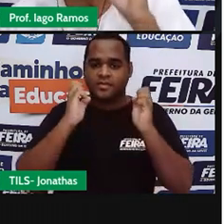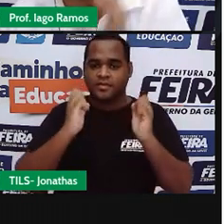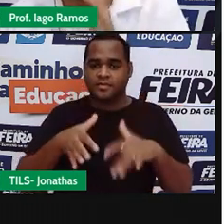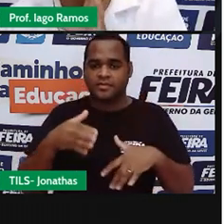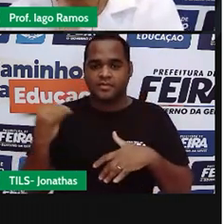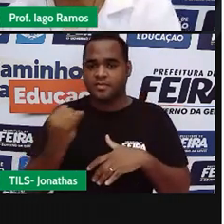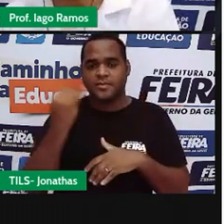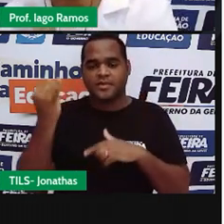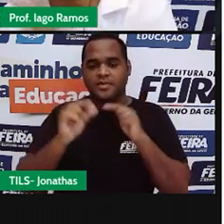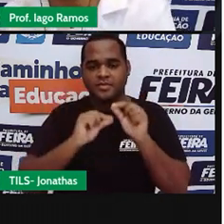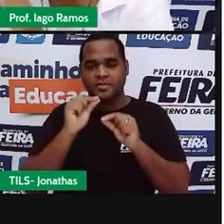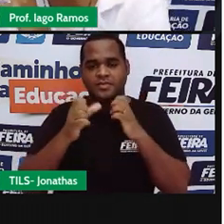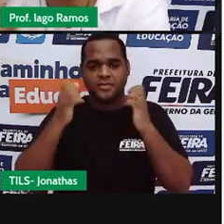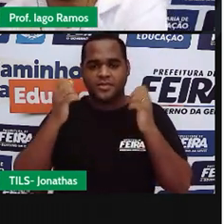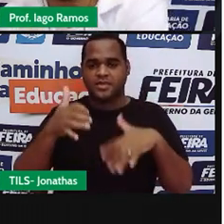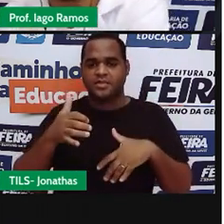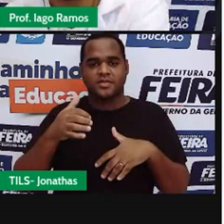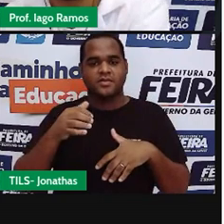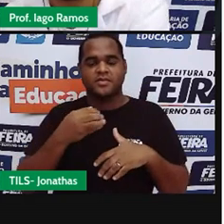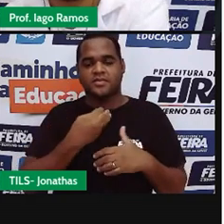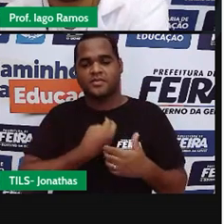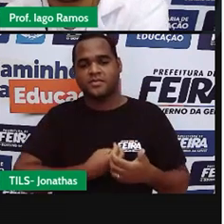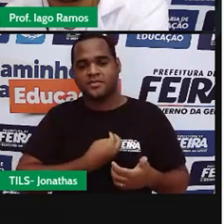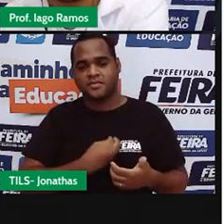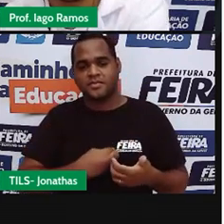importante conclusão.